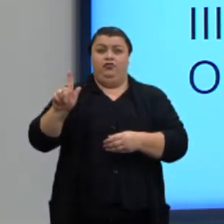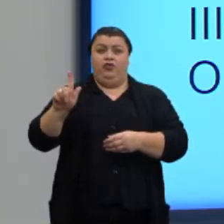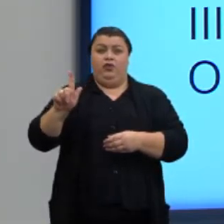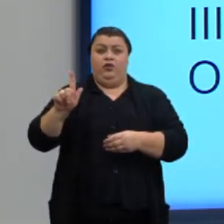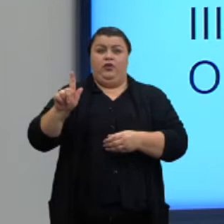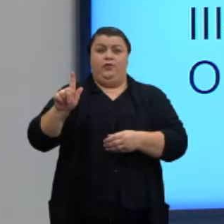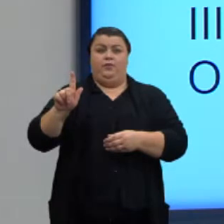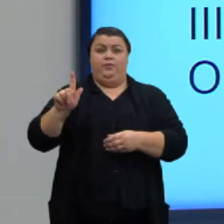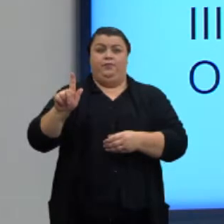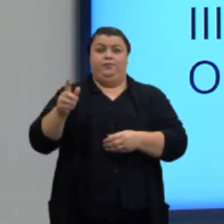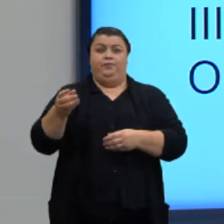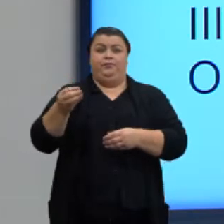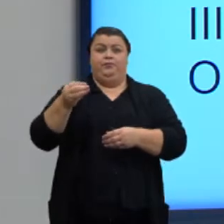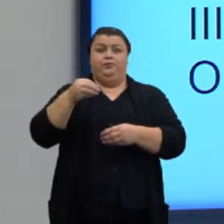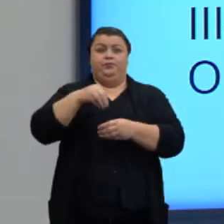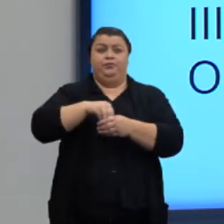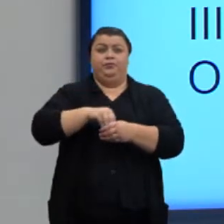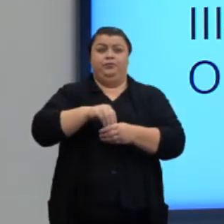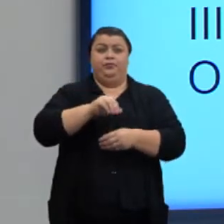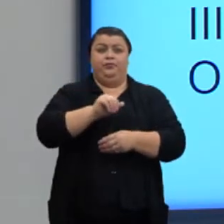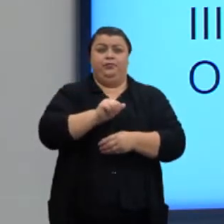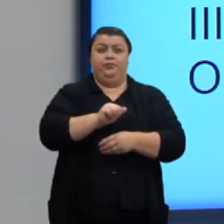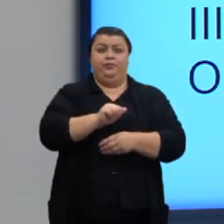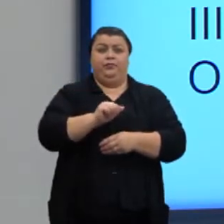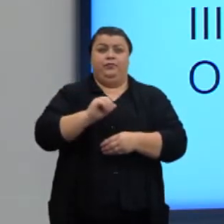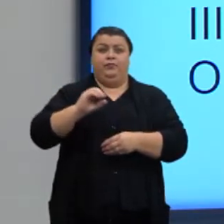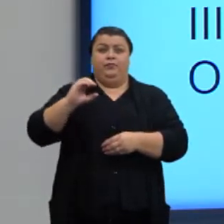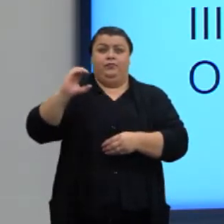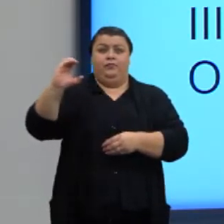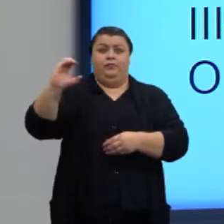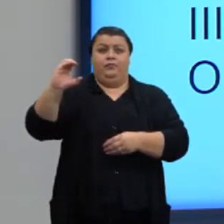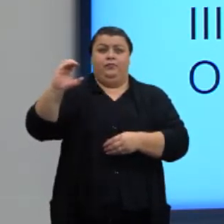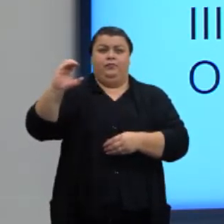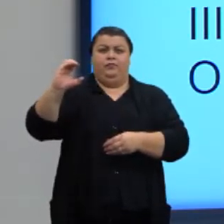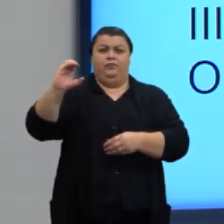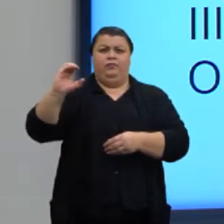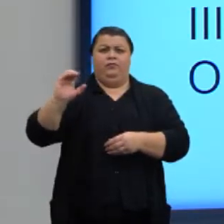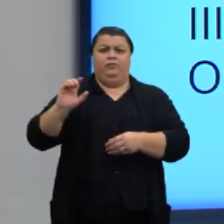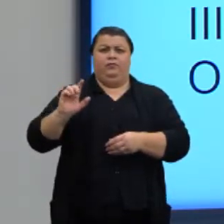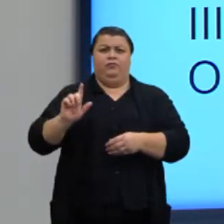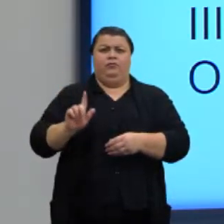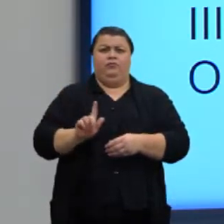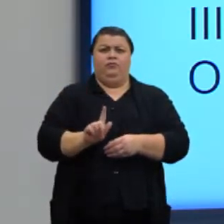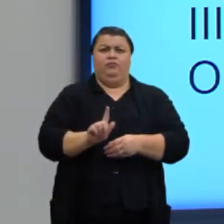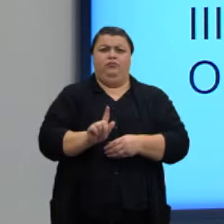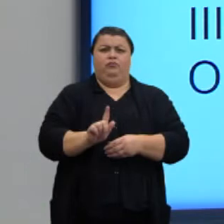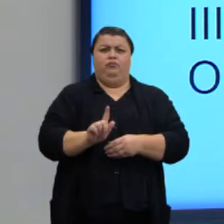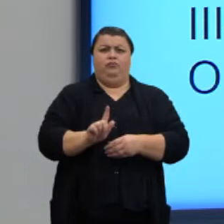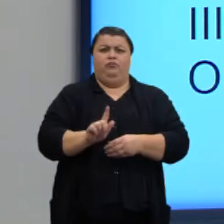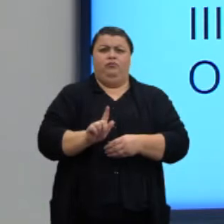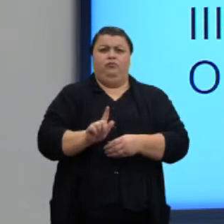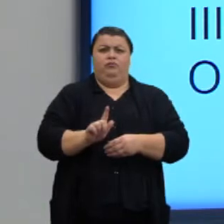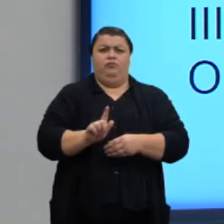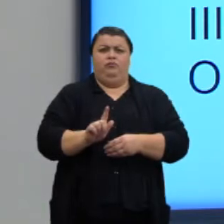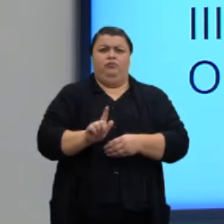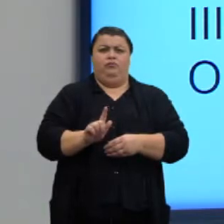pertence ao plano ACG. Esse plano que está aqui.